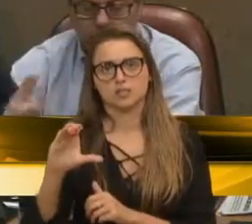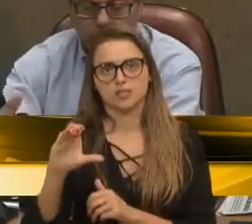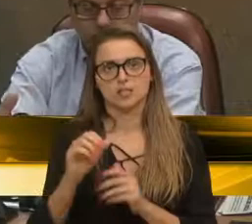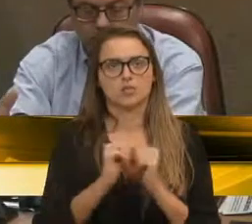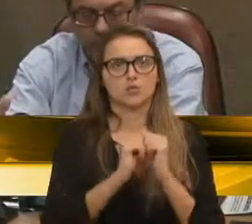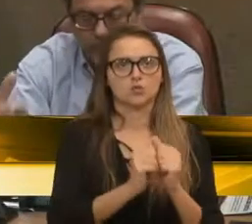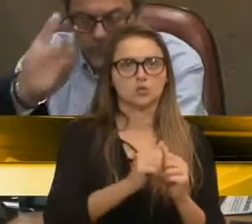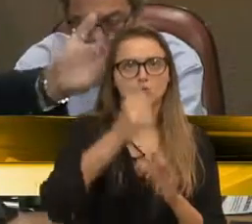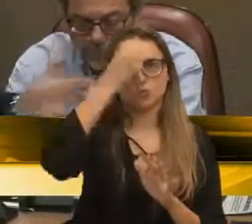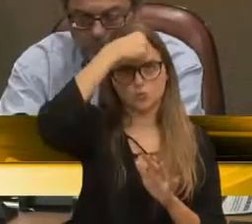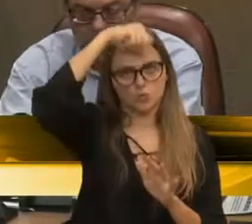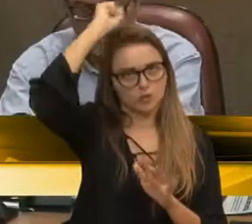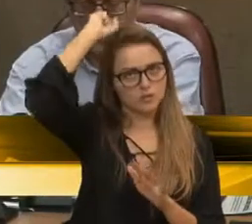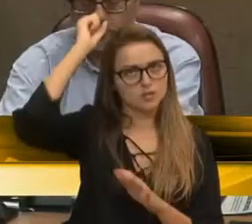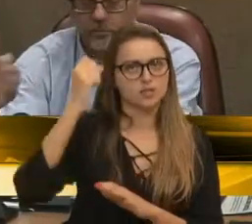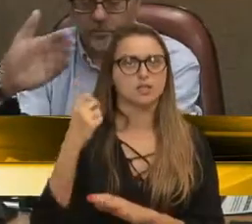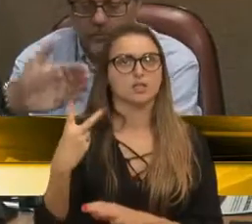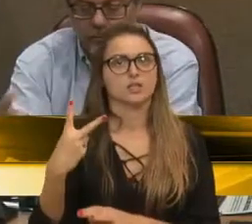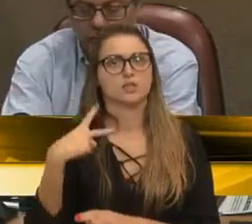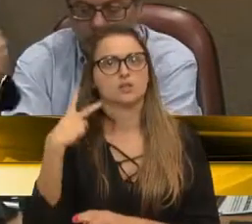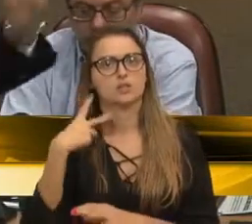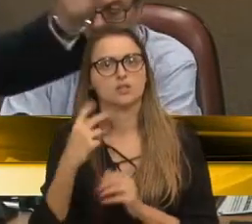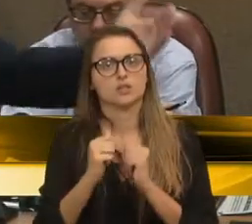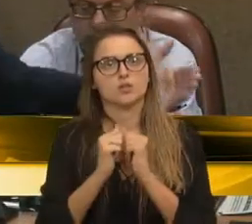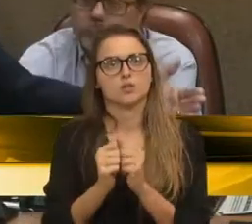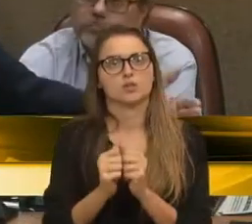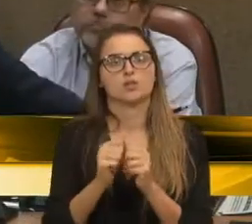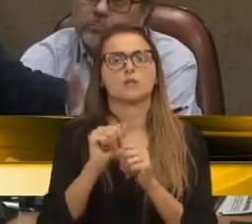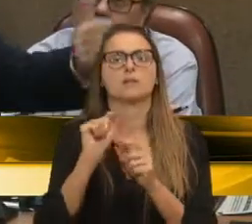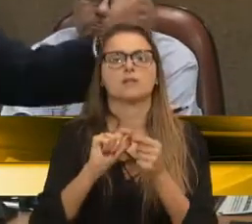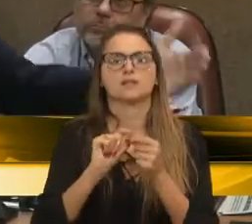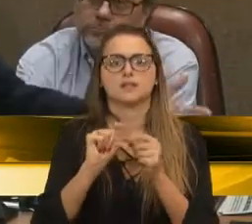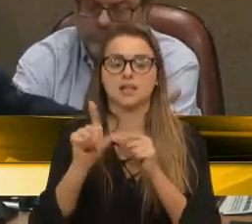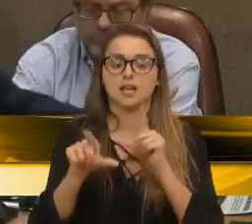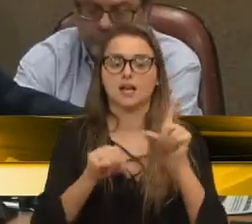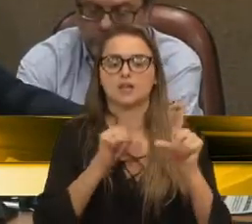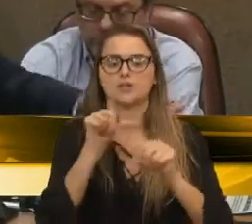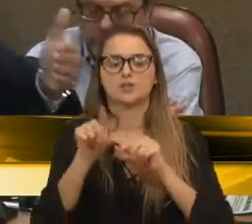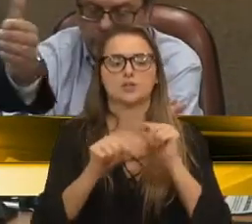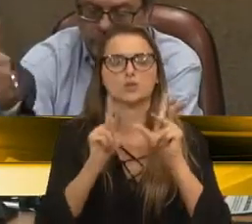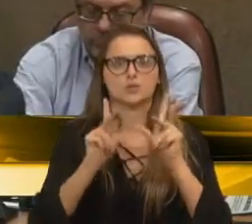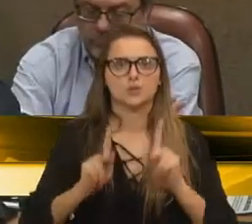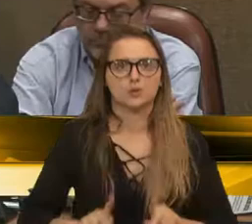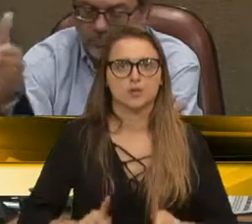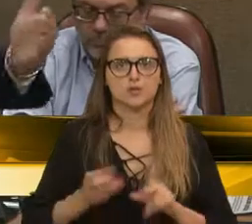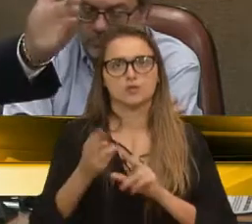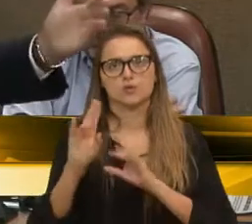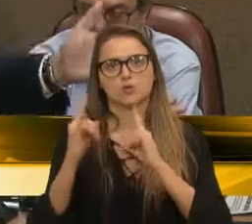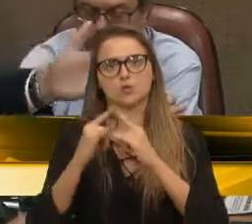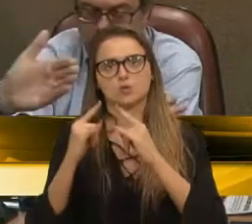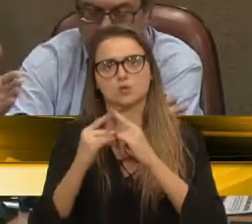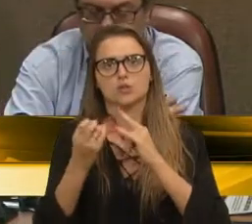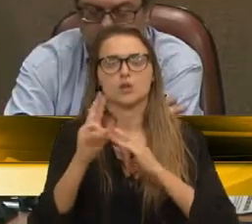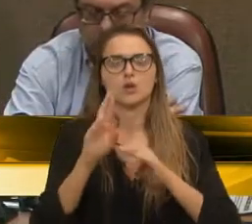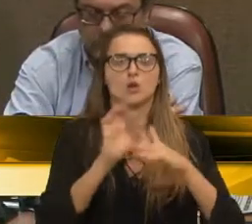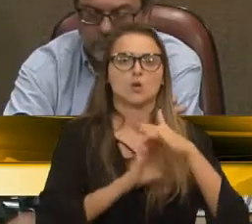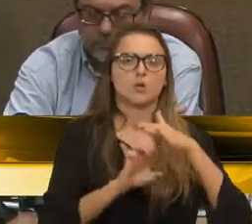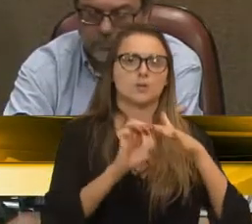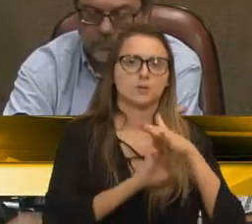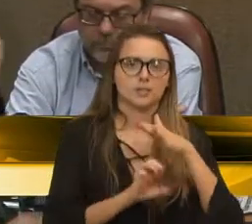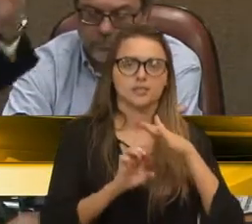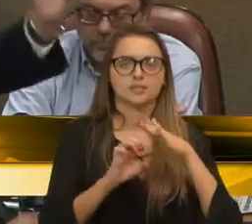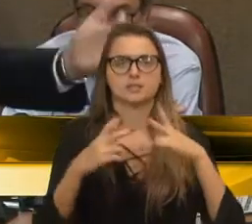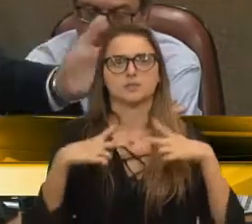Universidade de Caxias, e por dois vereadores, para fazerem a escolha de pessoas, de entidades, profissionais liberais ou empresas,